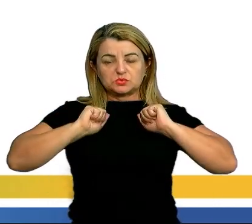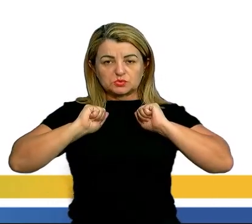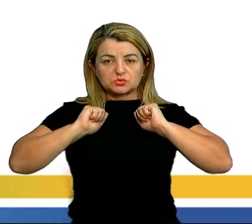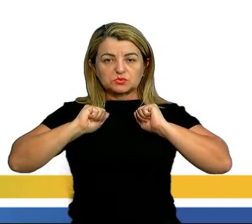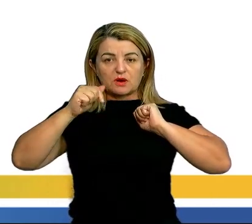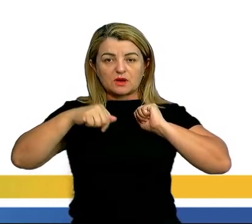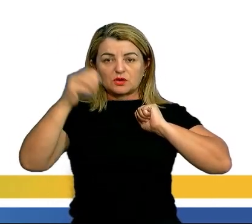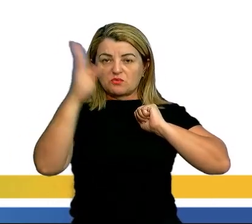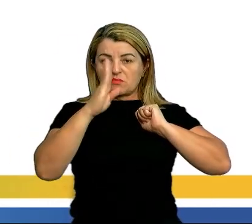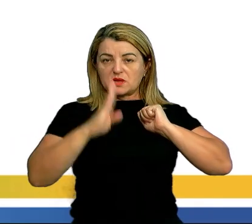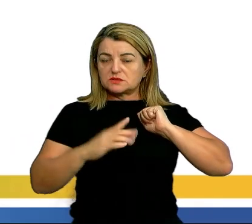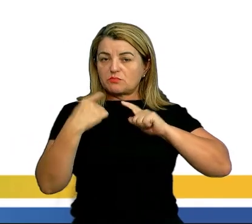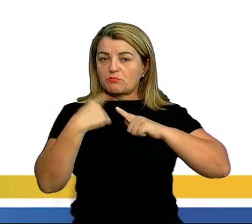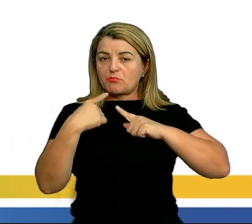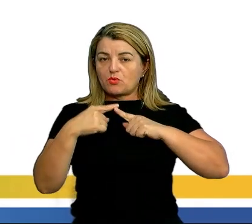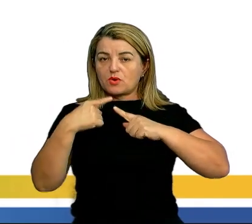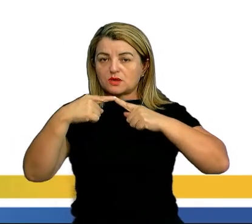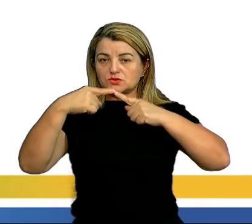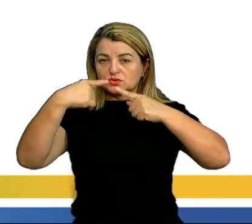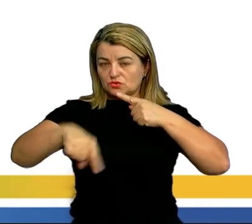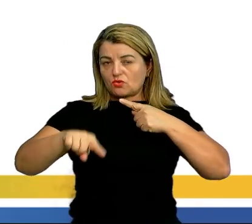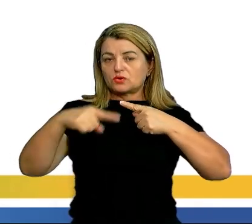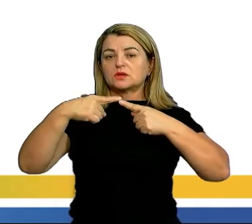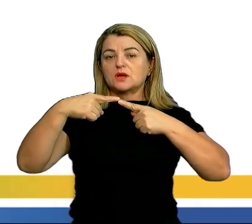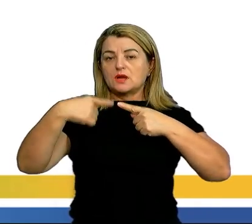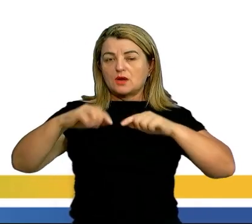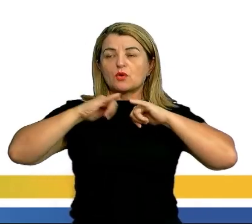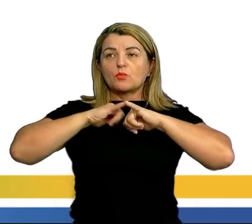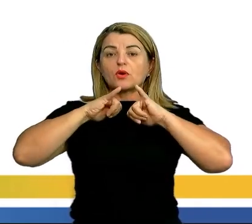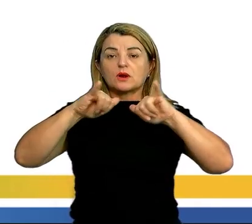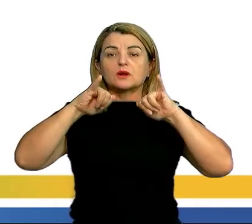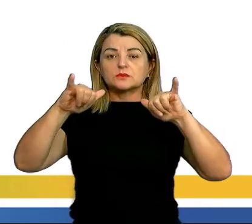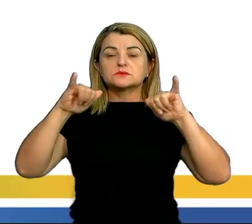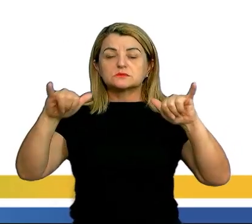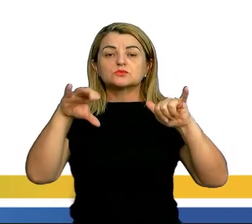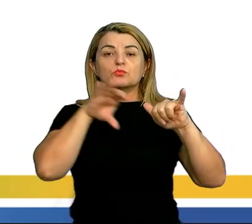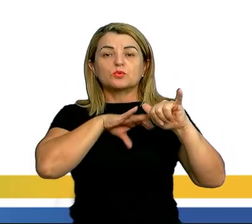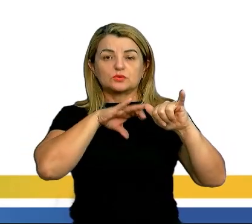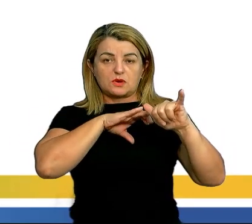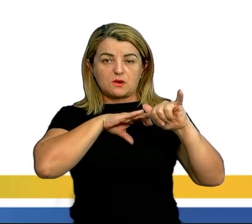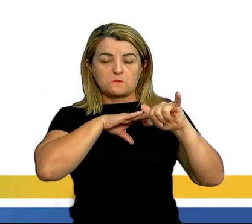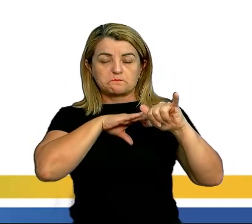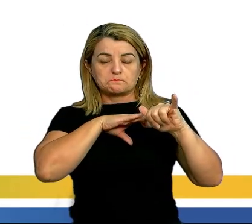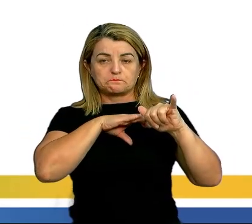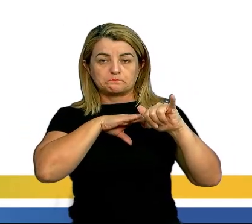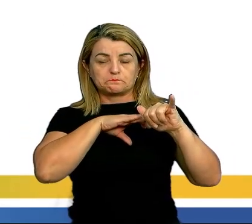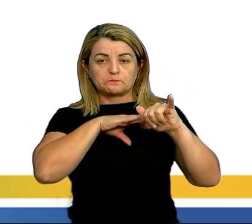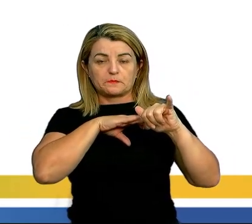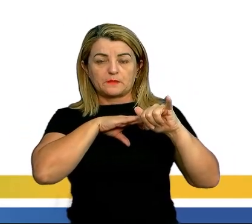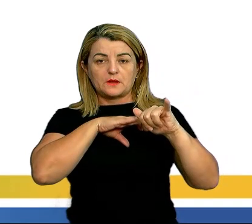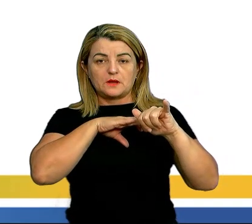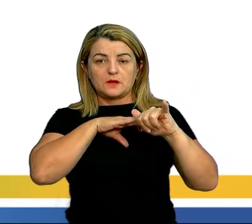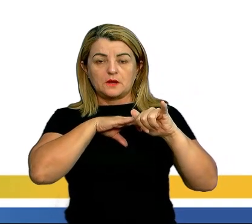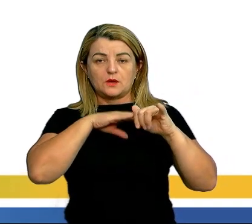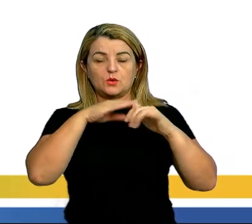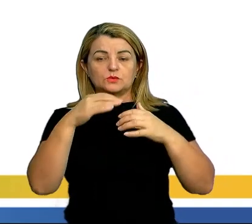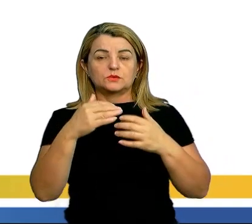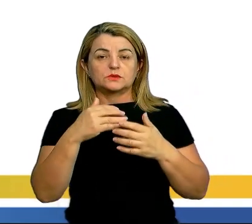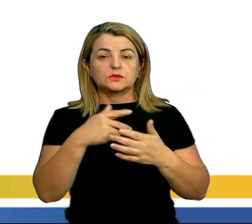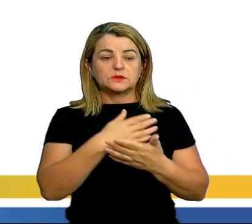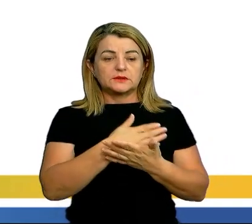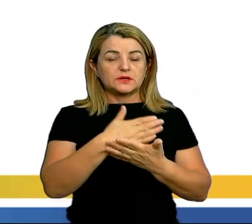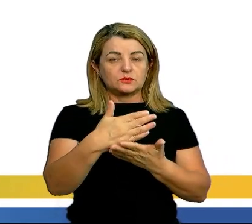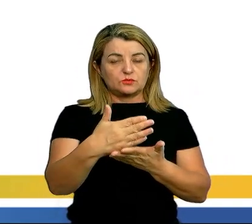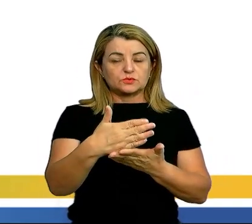por não concordar com a proclamação da República Portuguesa. No prefácio de Ricardo